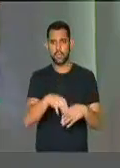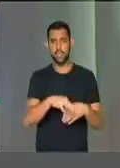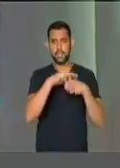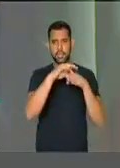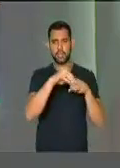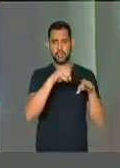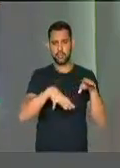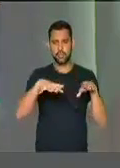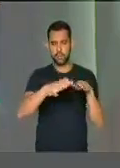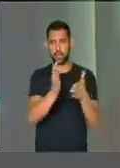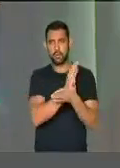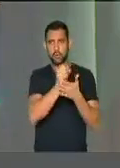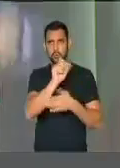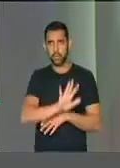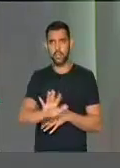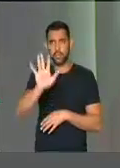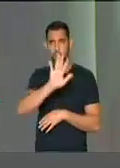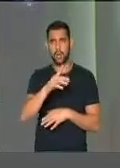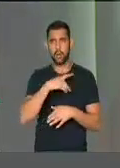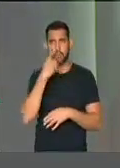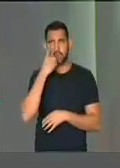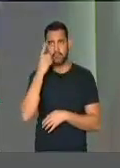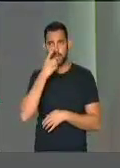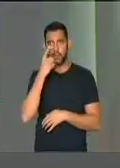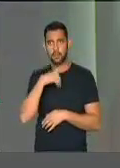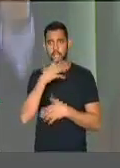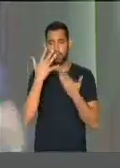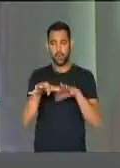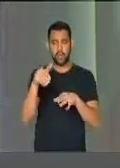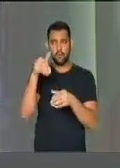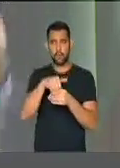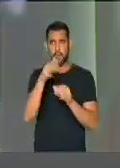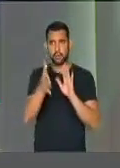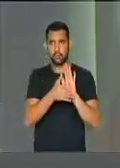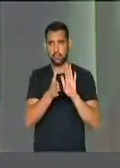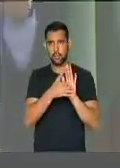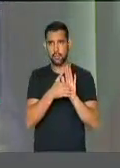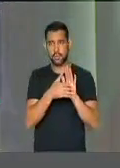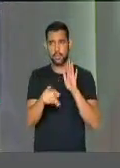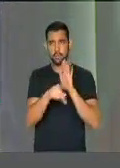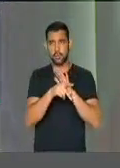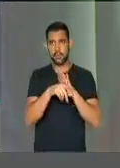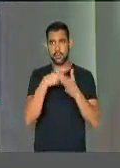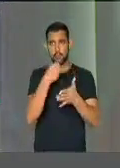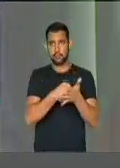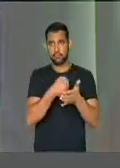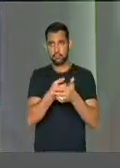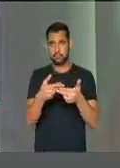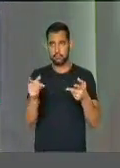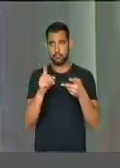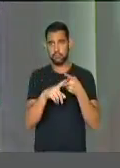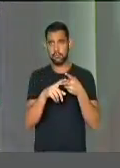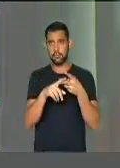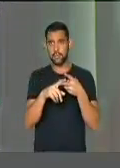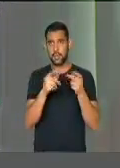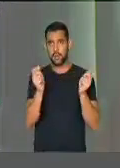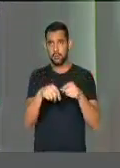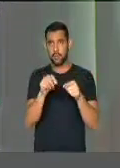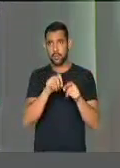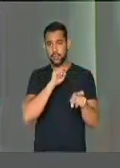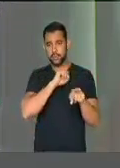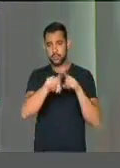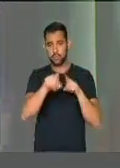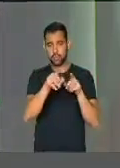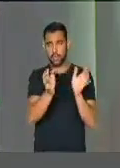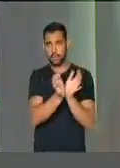liderança regional ou mesmo nacional, um deputado que se negue a votar numa bandeira que ele defenda, ele possa